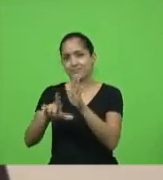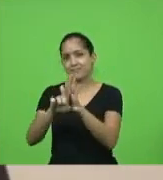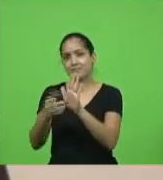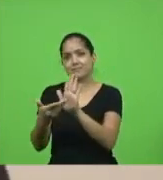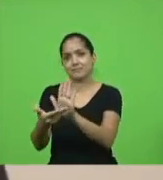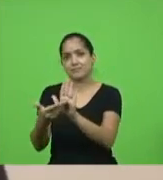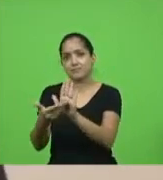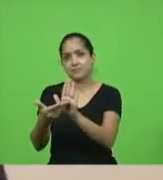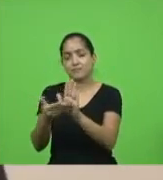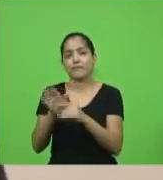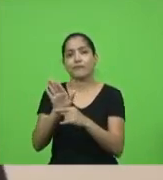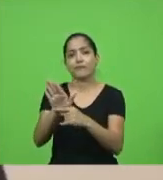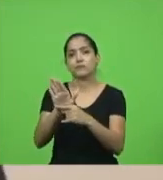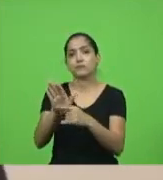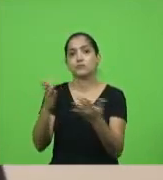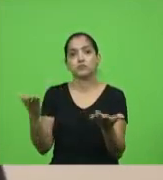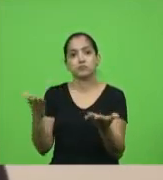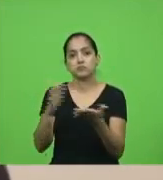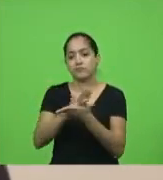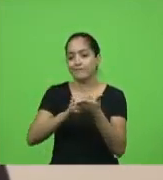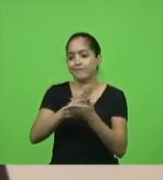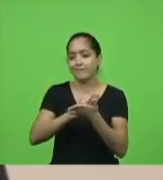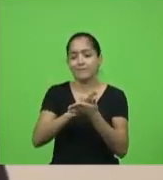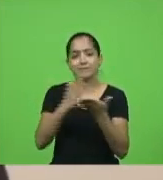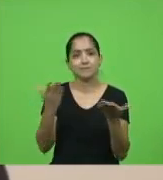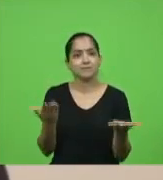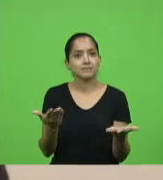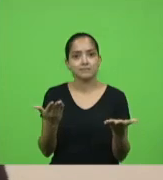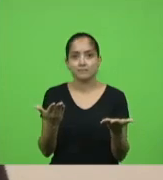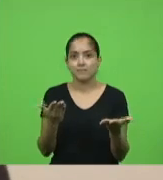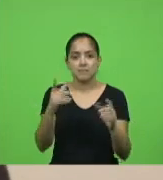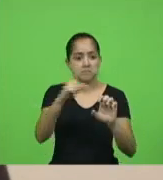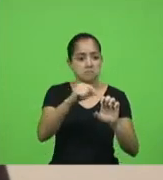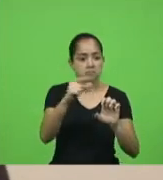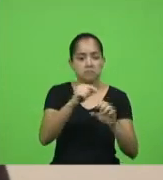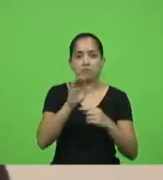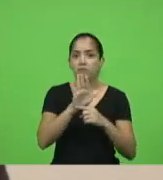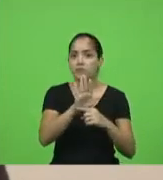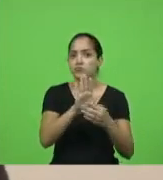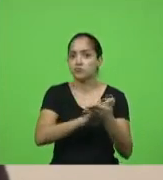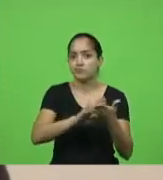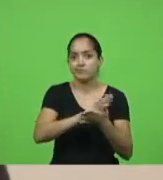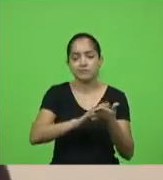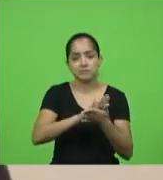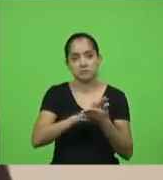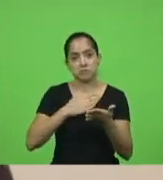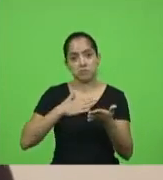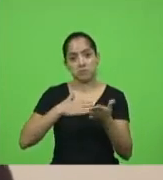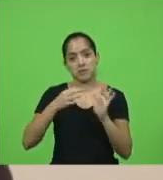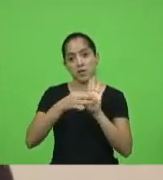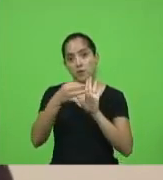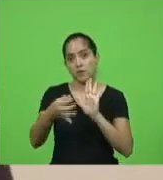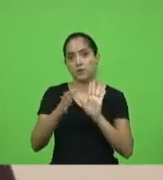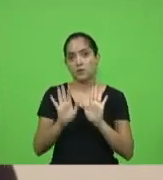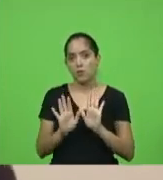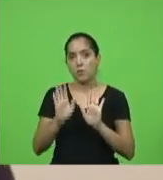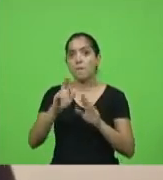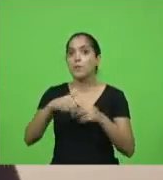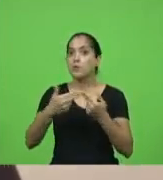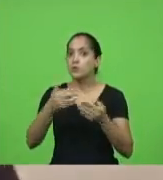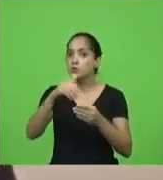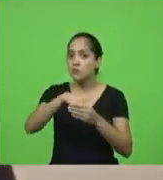de fato ajudar ajudar ninguém não vai ajudar empreendedor algum na minha opinião por isso meu voto é